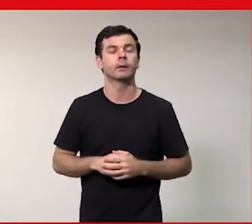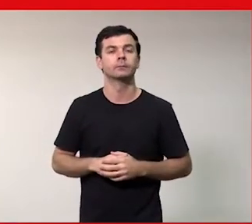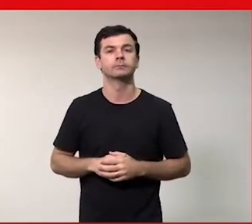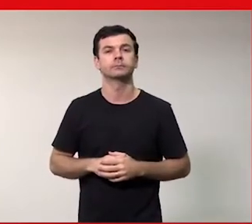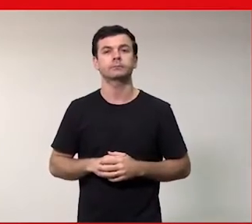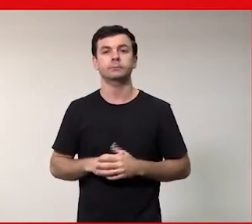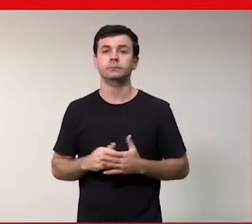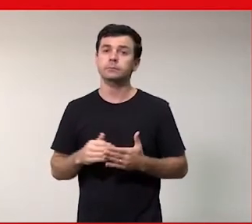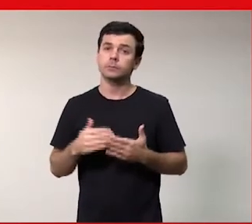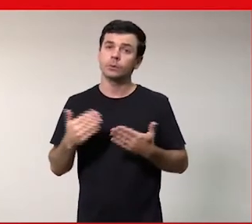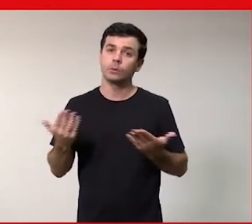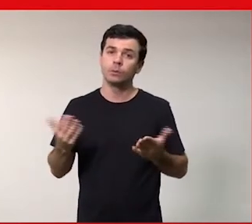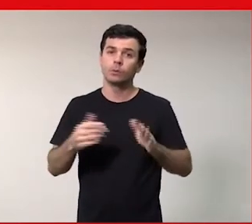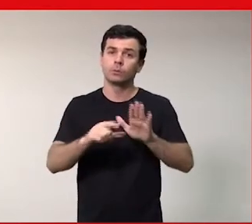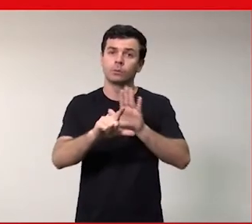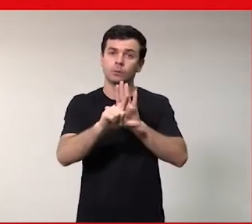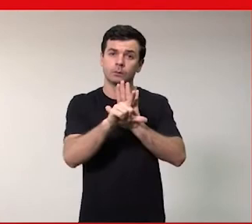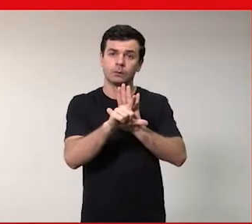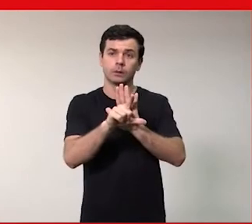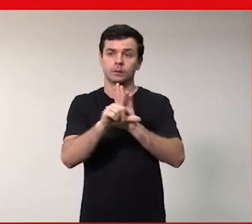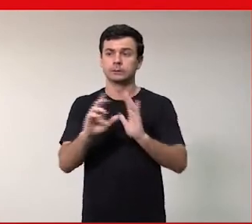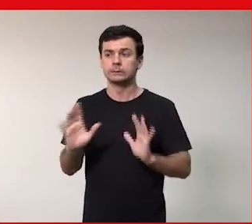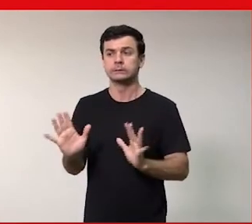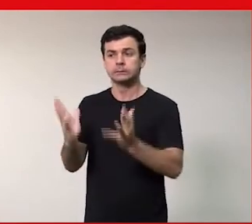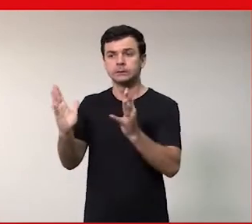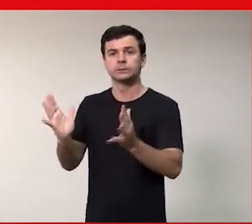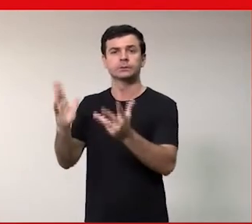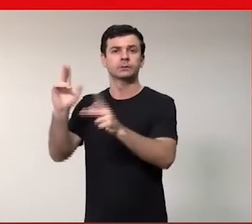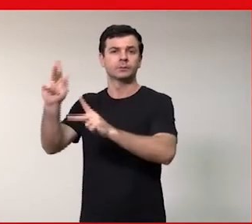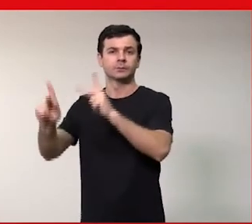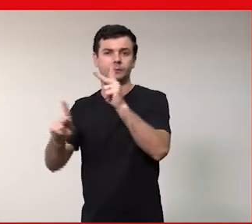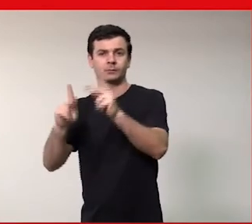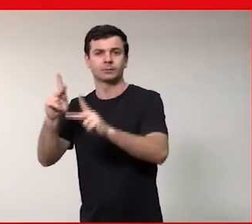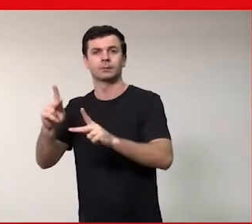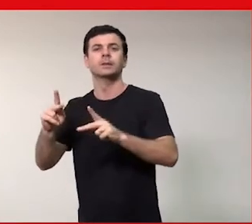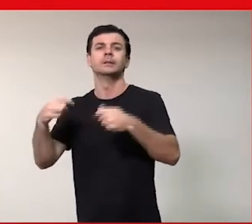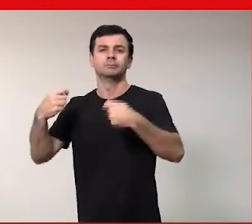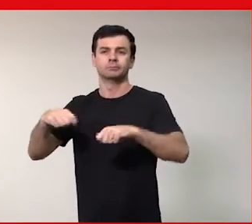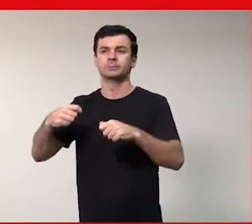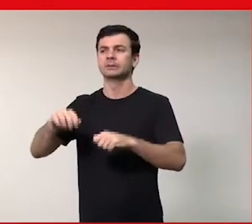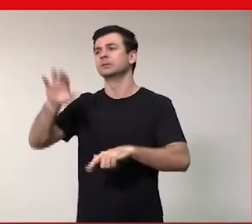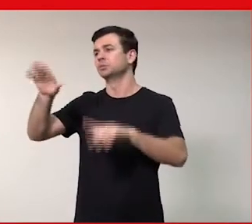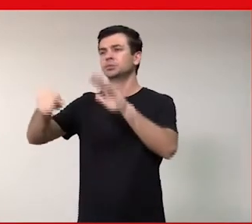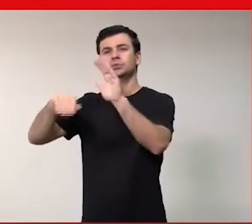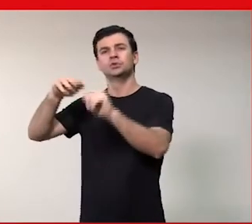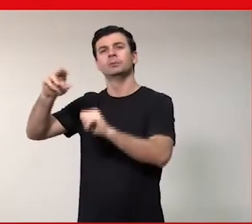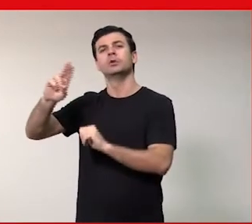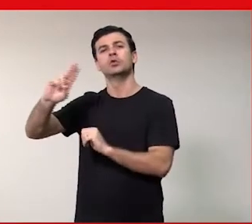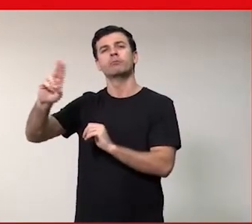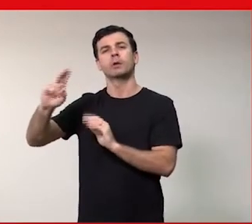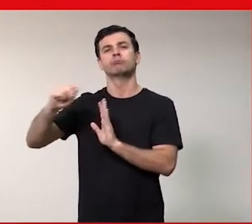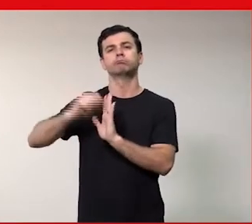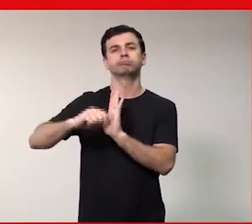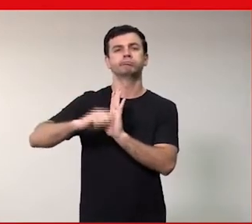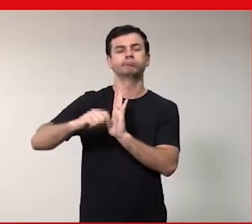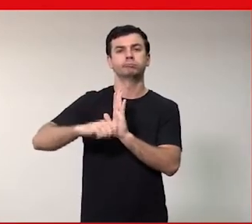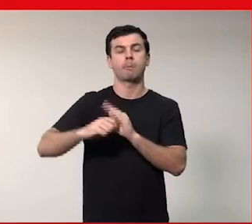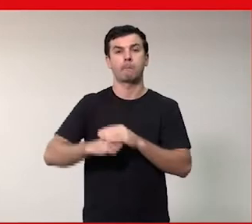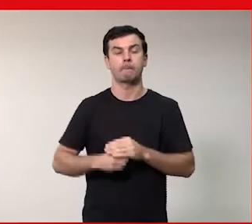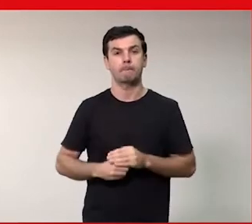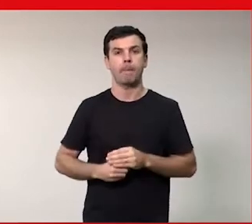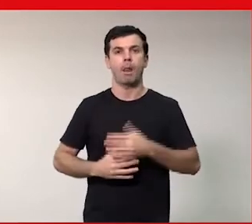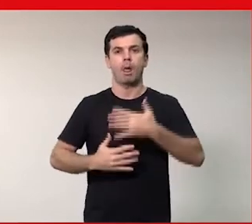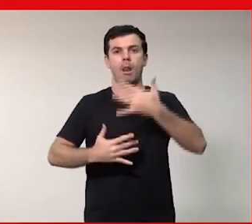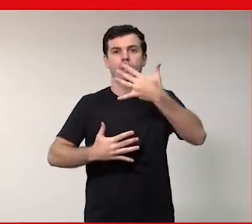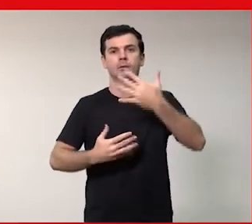essas leis de iniciativa popular só que é um pouco mais difícil porque você tem que colher aquele monte de assinatura mas isso é importante porque